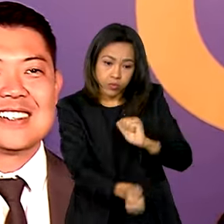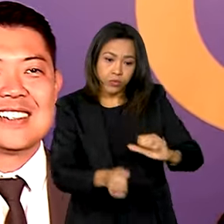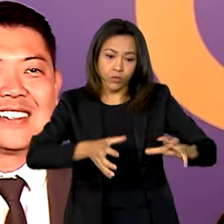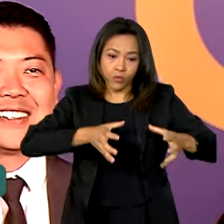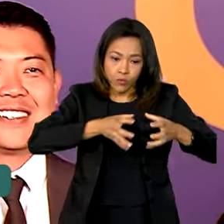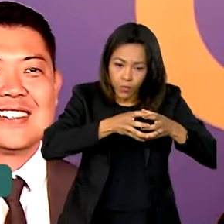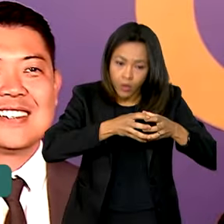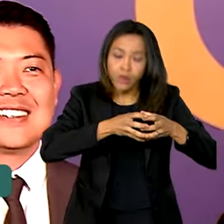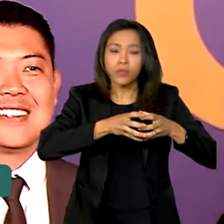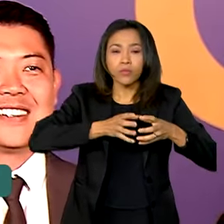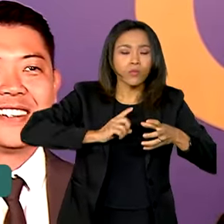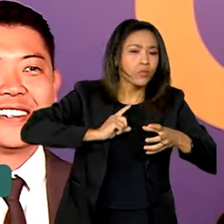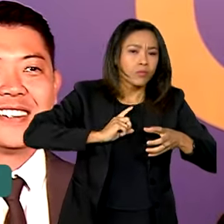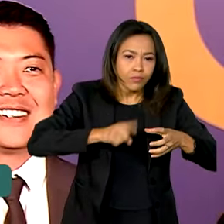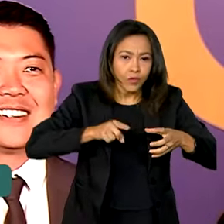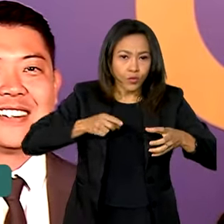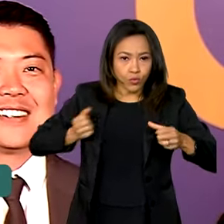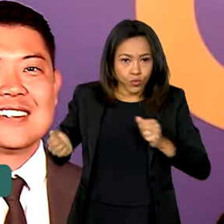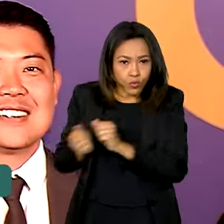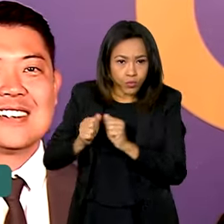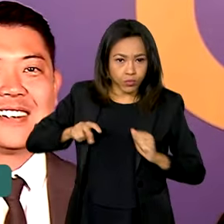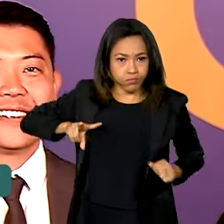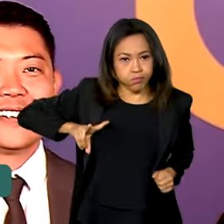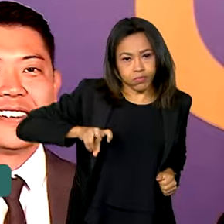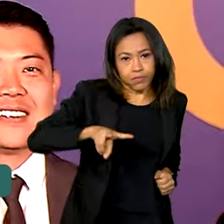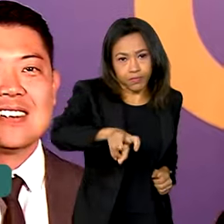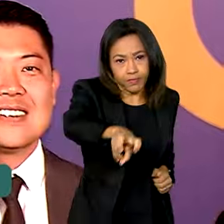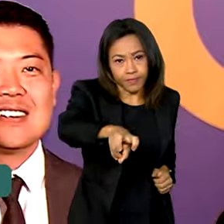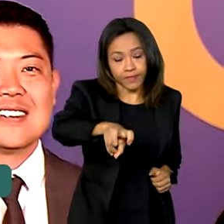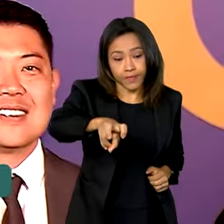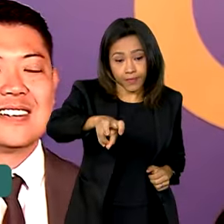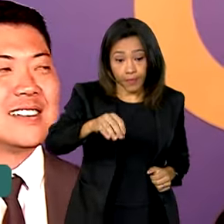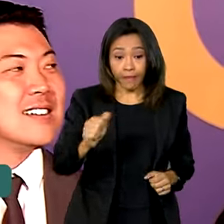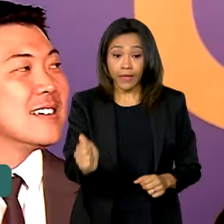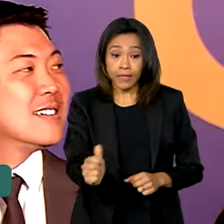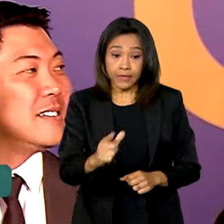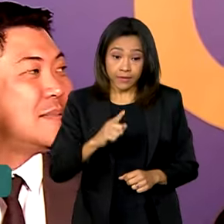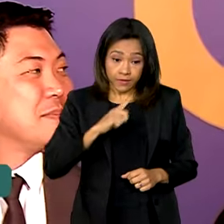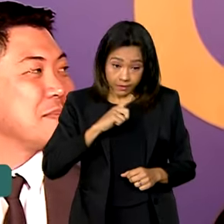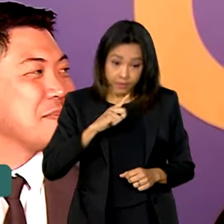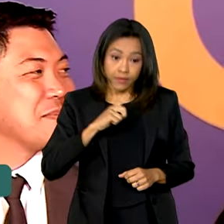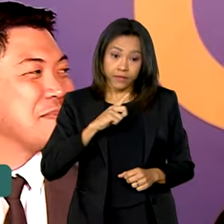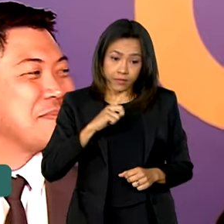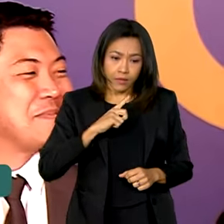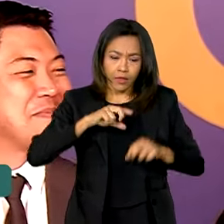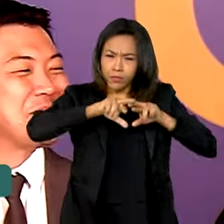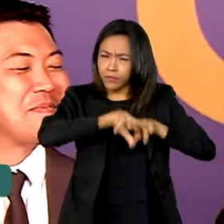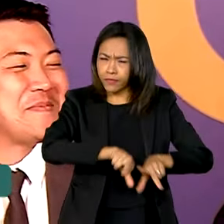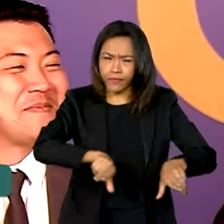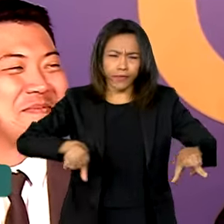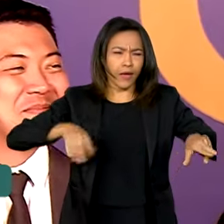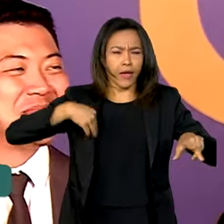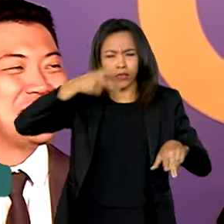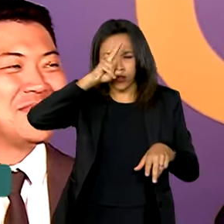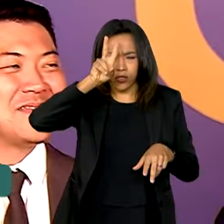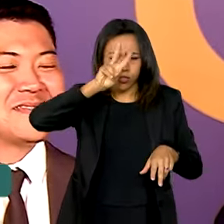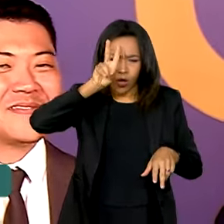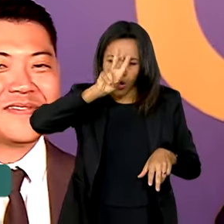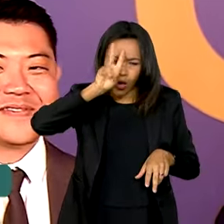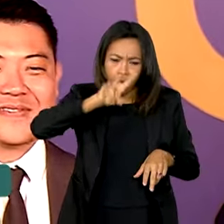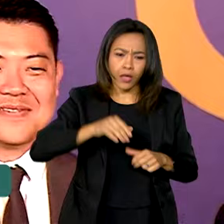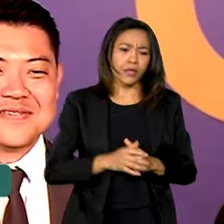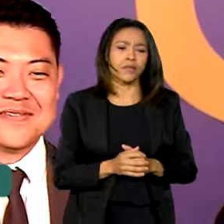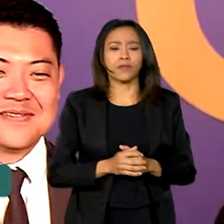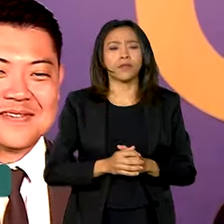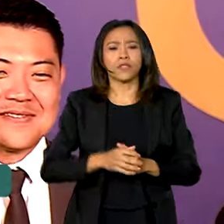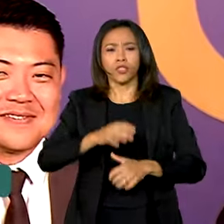esporte, exatamente com o atletismo. Nós sentimos e vimos e temos tantas histórias de atletas brasileiros